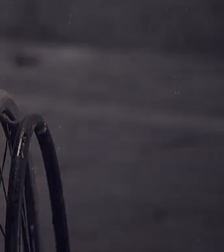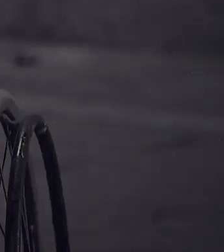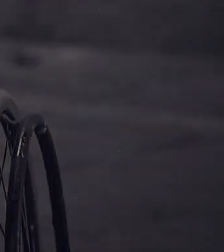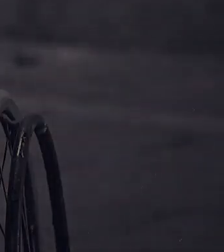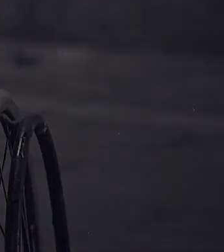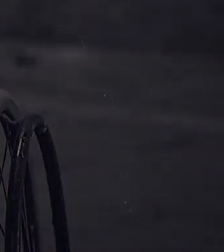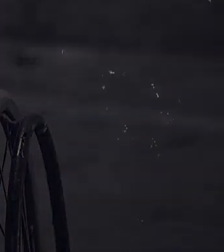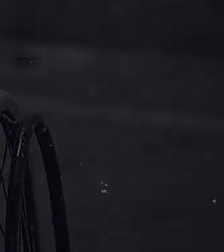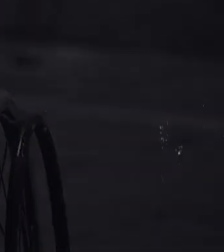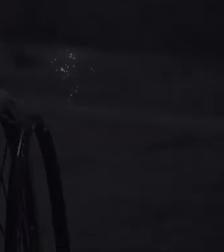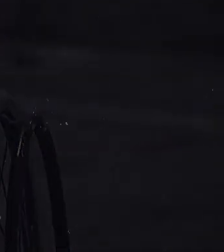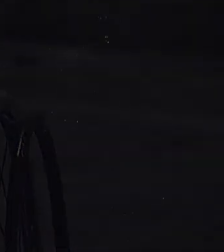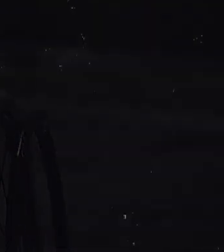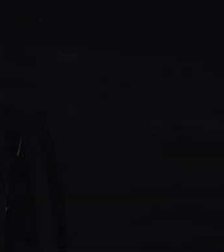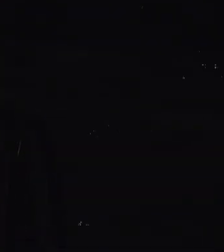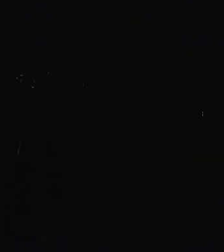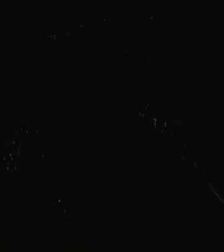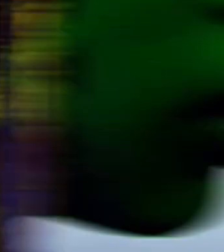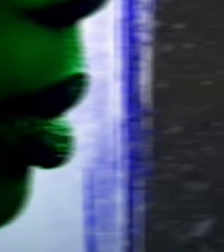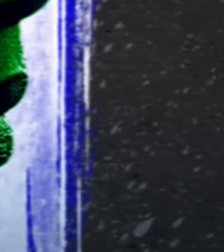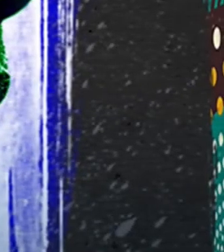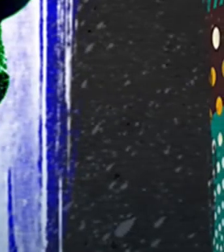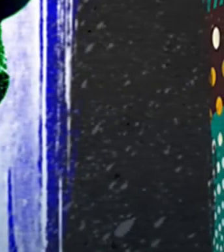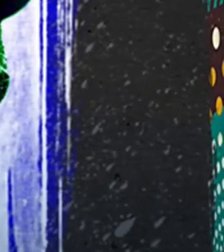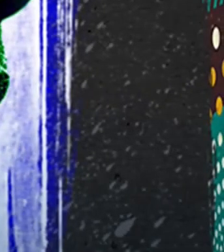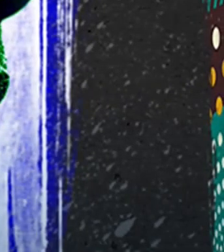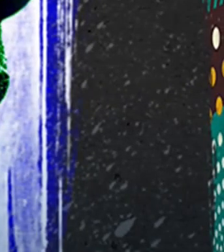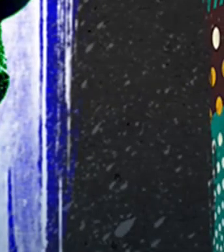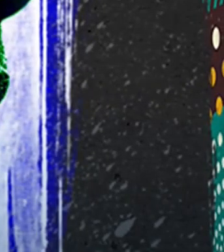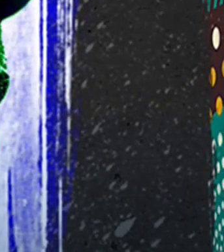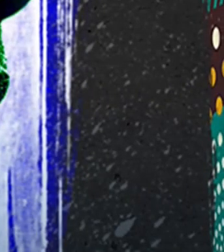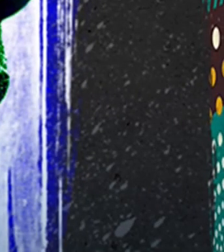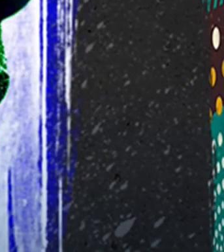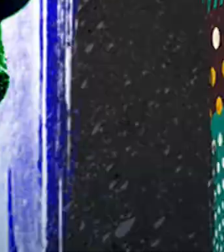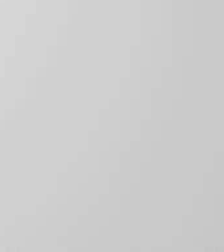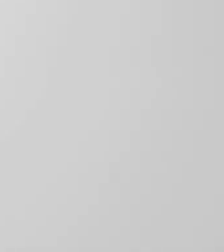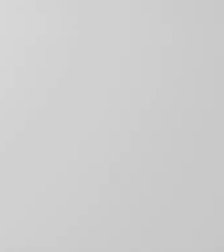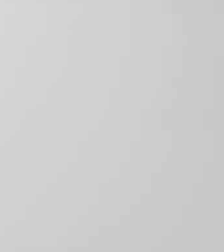e pela TV Alésia para você. Afrontemos!